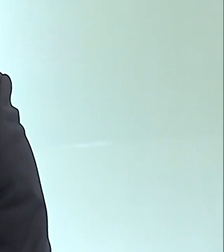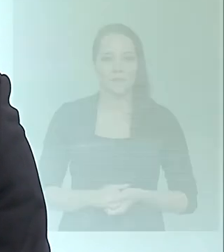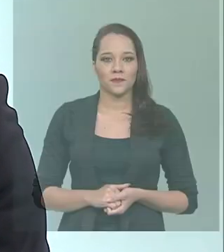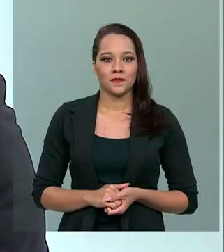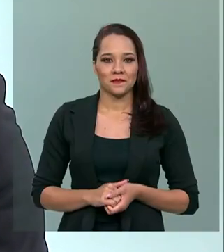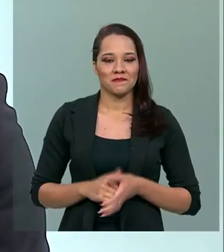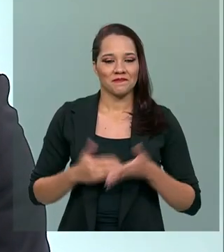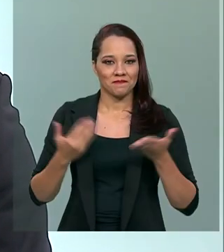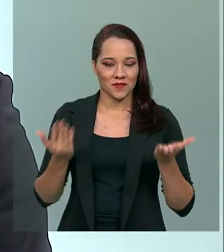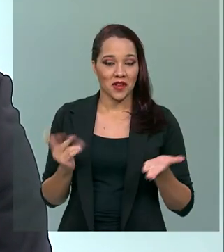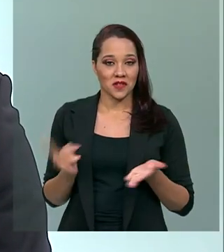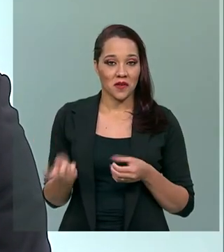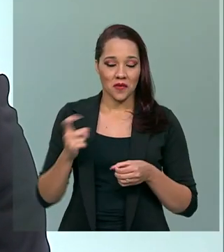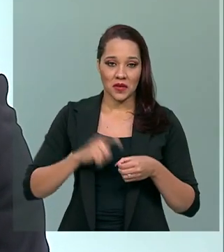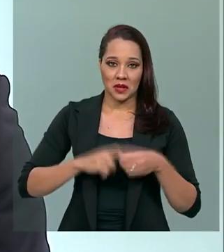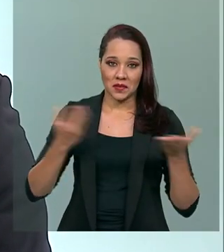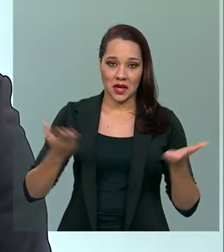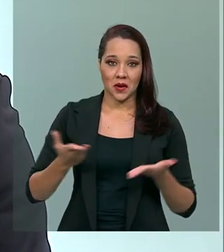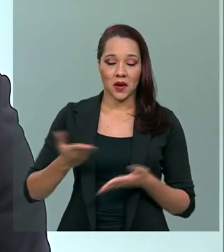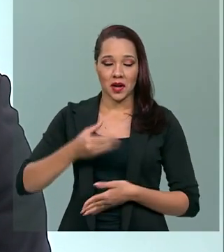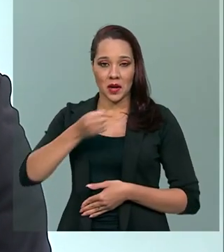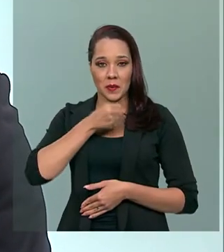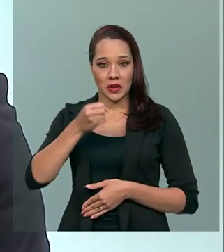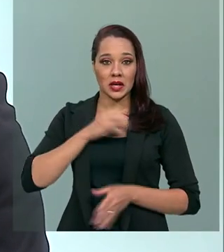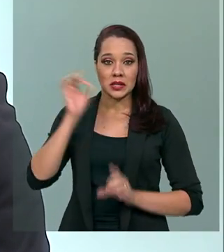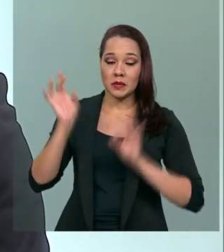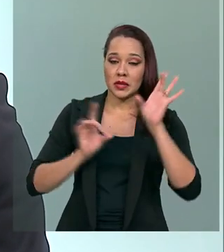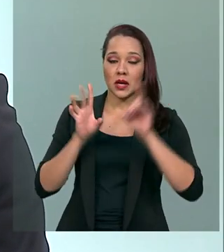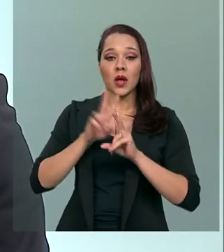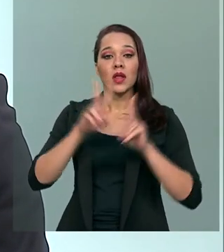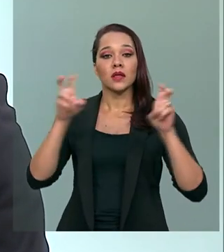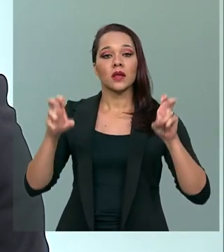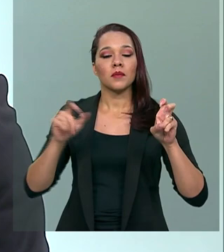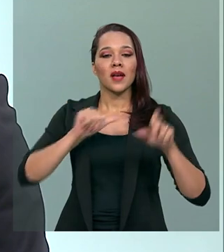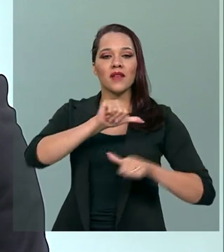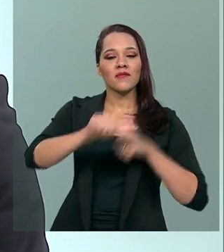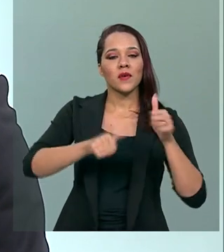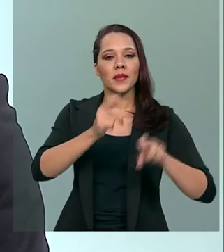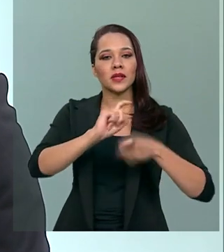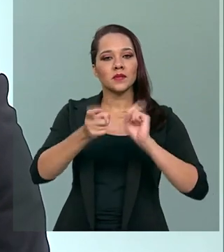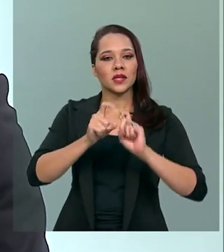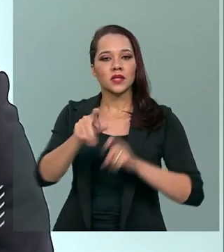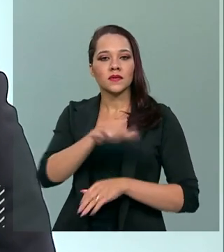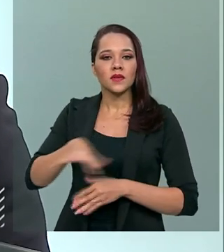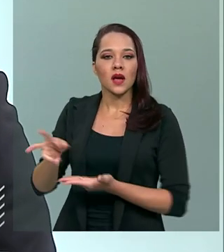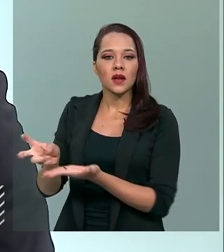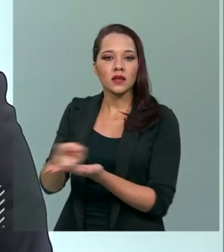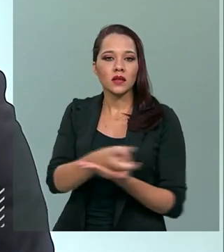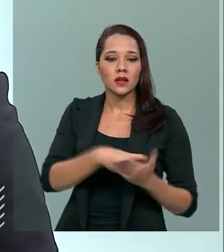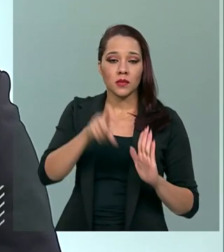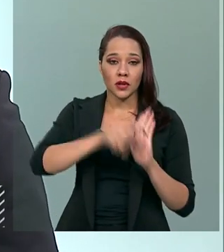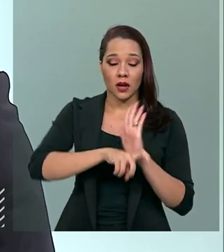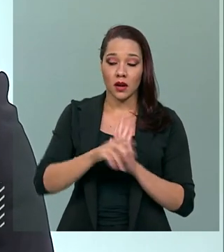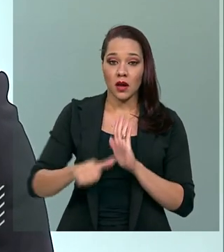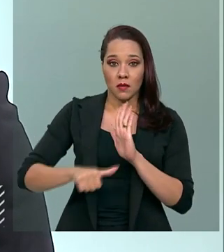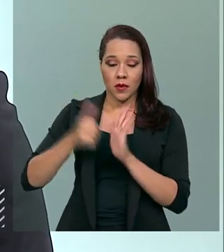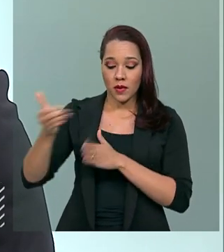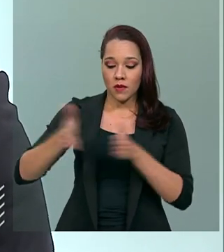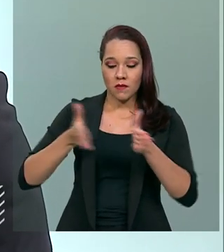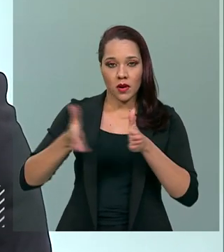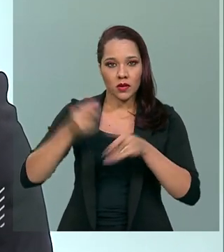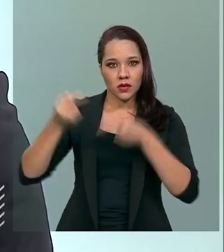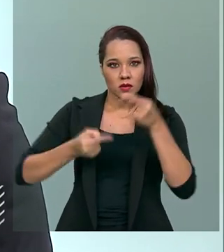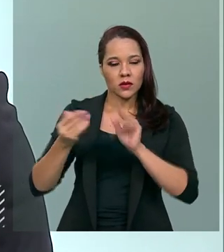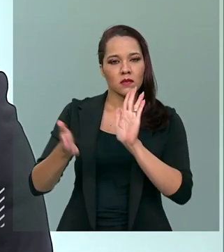Nós voltamos com o Brasil em Pauta Especial. O tema é a reforma tributária. E no primeiro bloco nós discutimos um pouco a